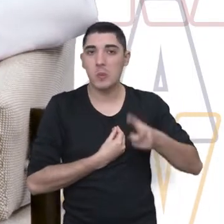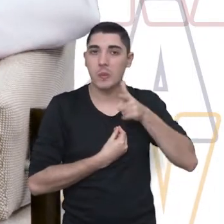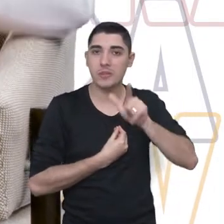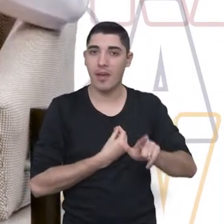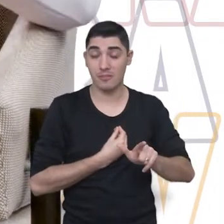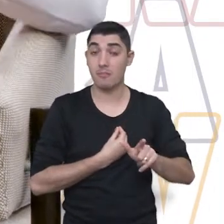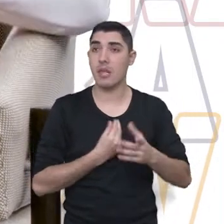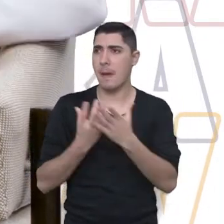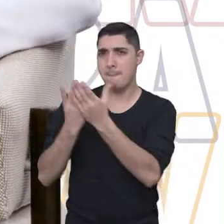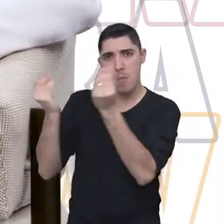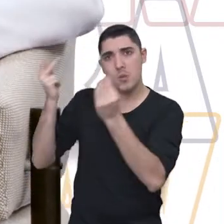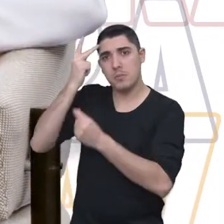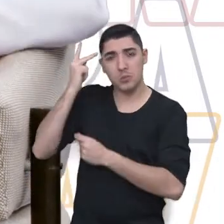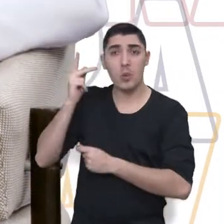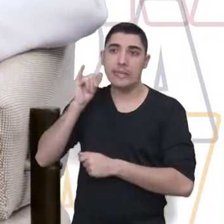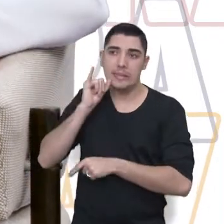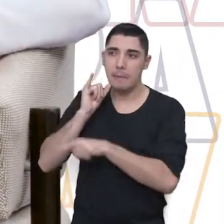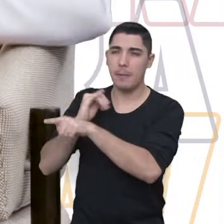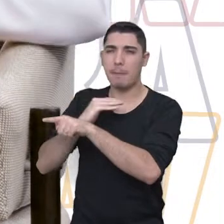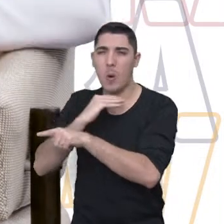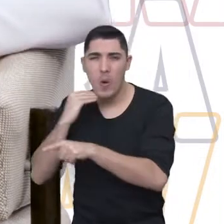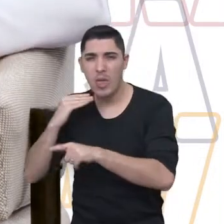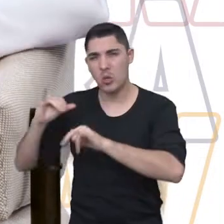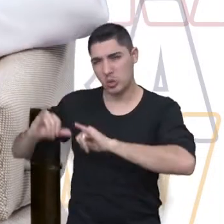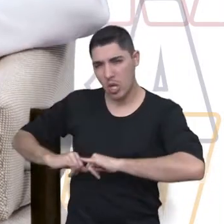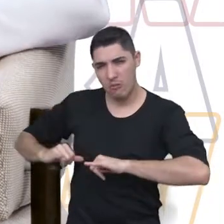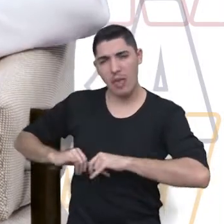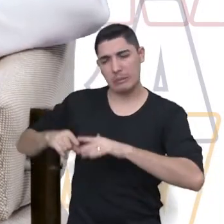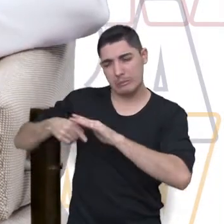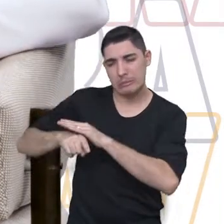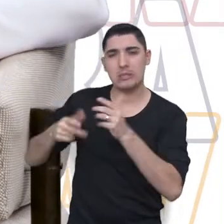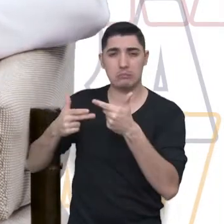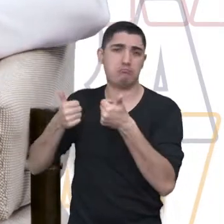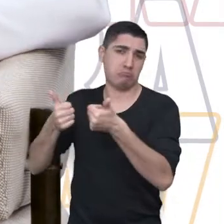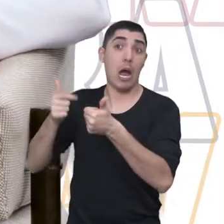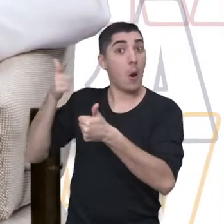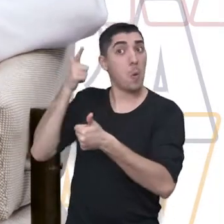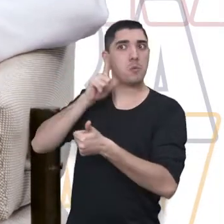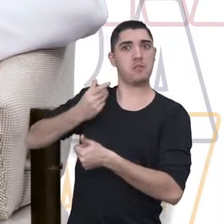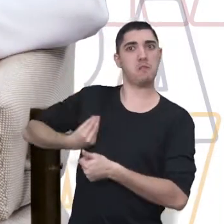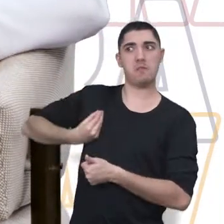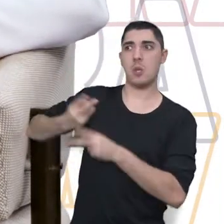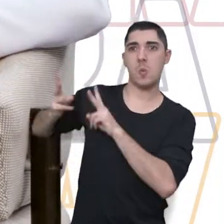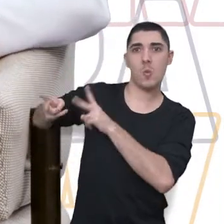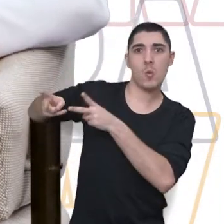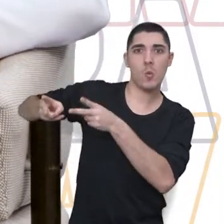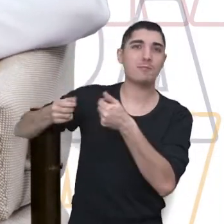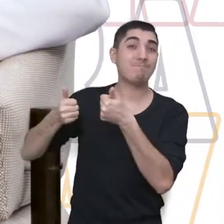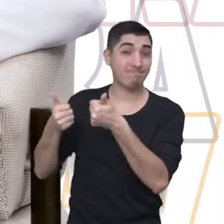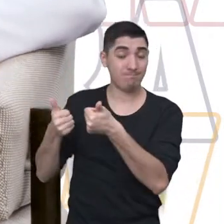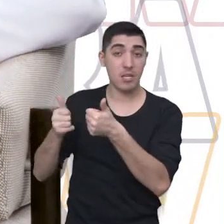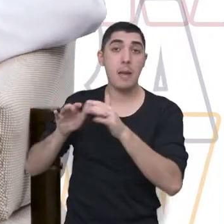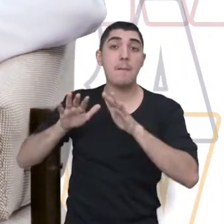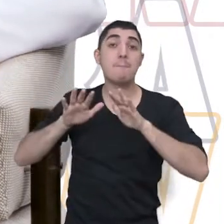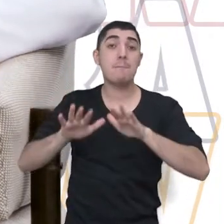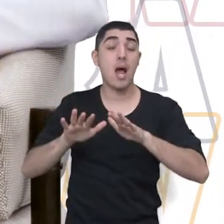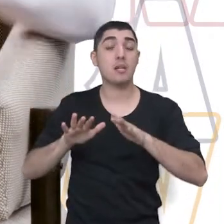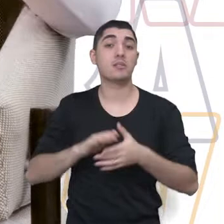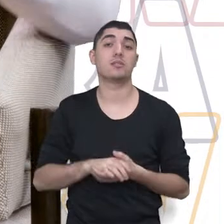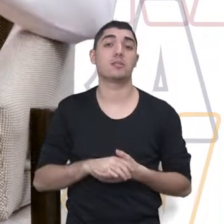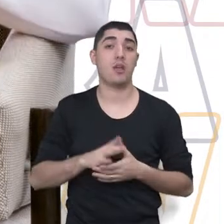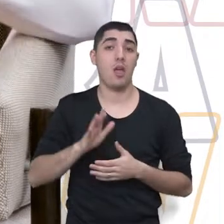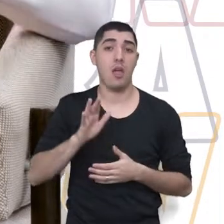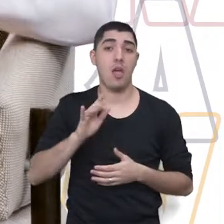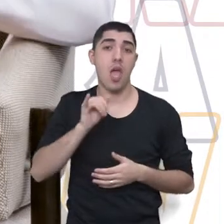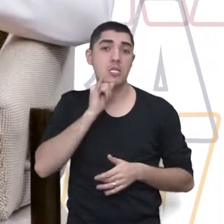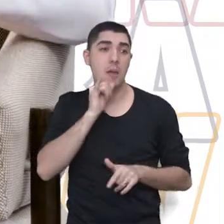né? Muitas pessoas conseguem lidar com o luto, apesar de todo sofrimento, né? Depende da estrutura de cada um. Não tem como, assim, a gente dizer,